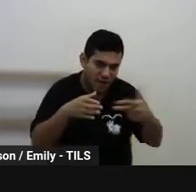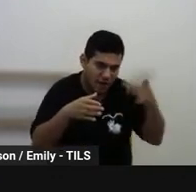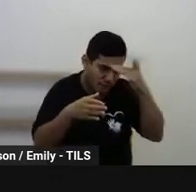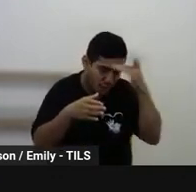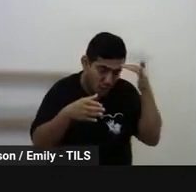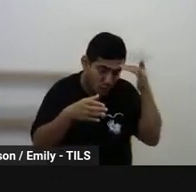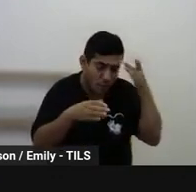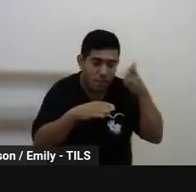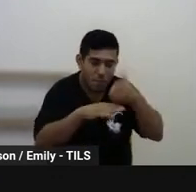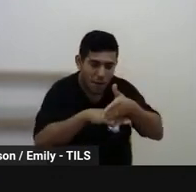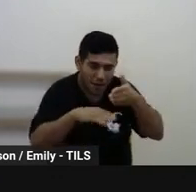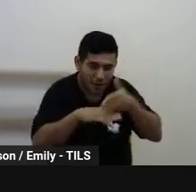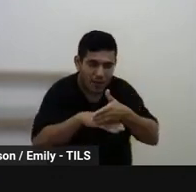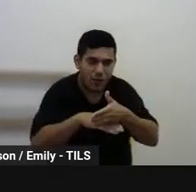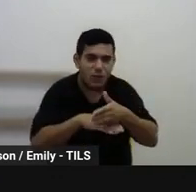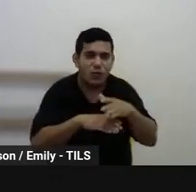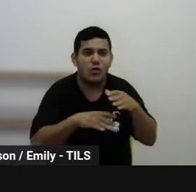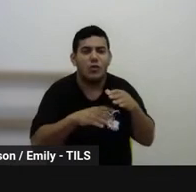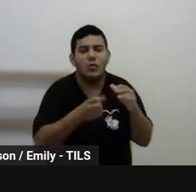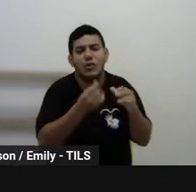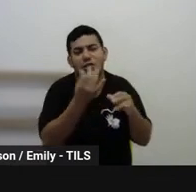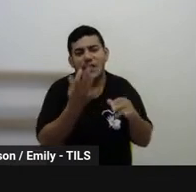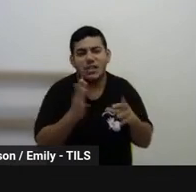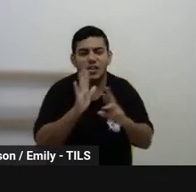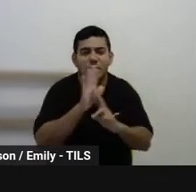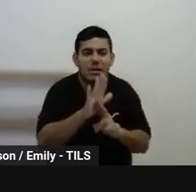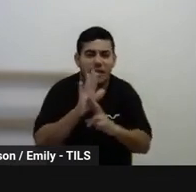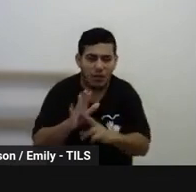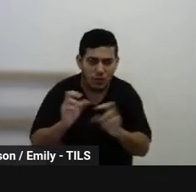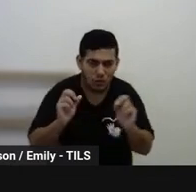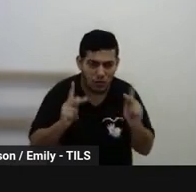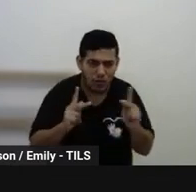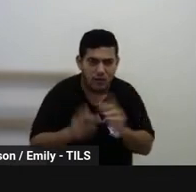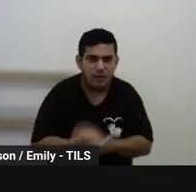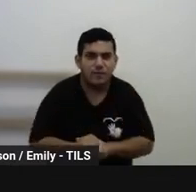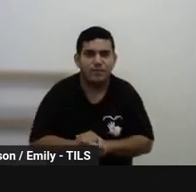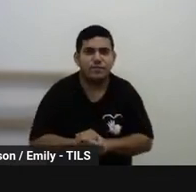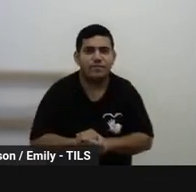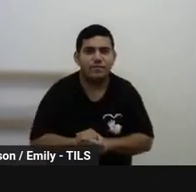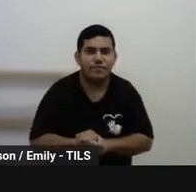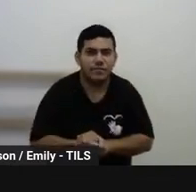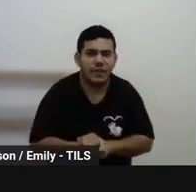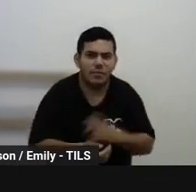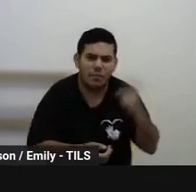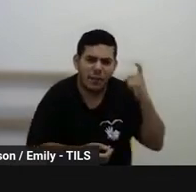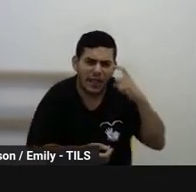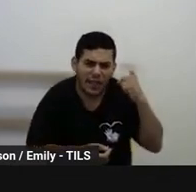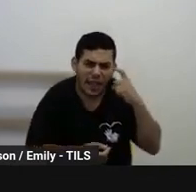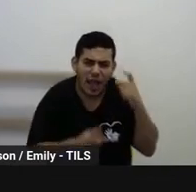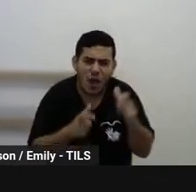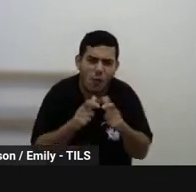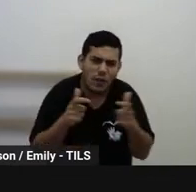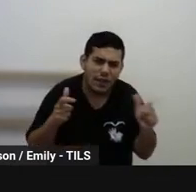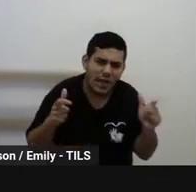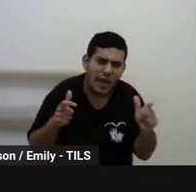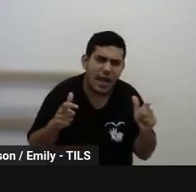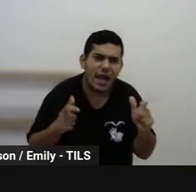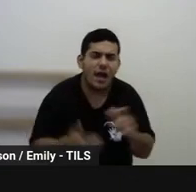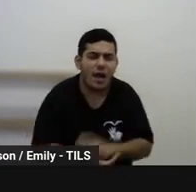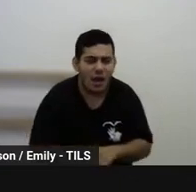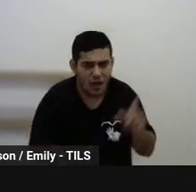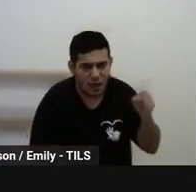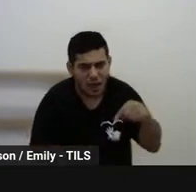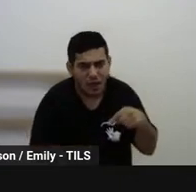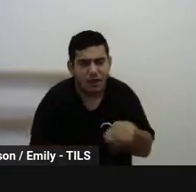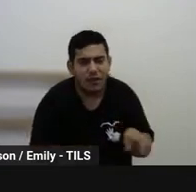participação da maior quantidade possível de representações. Nós temos pretensão de ampliar essa comissão interna, que ela se